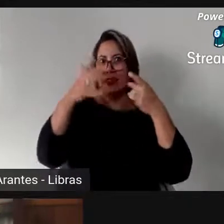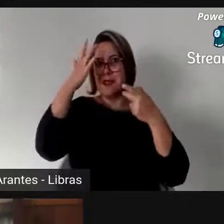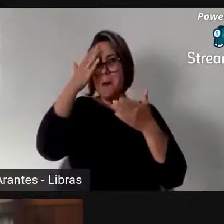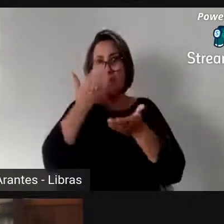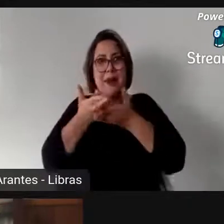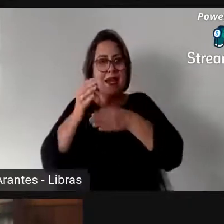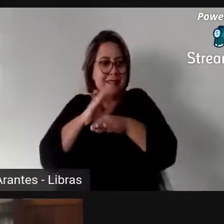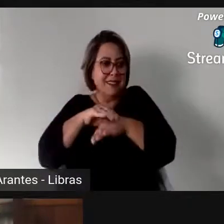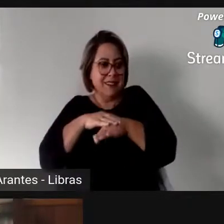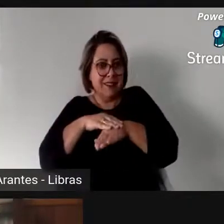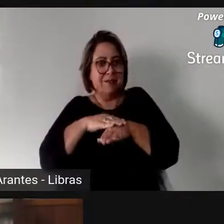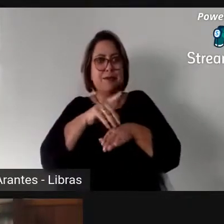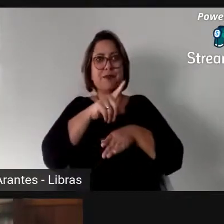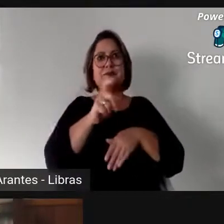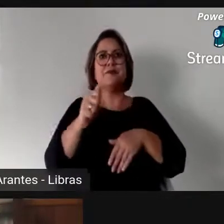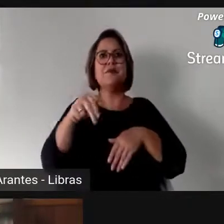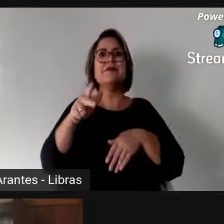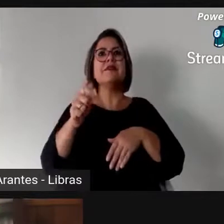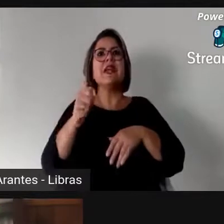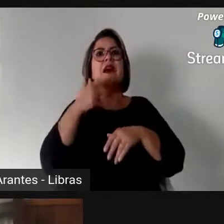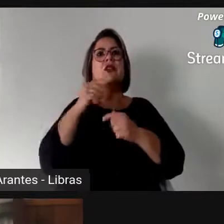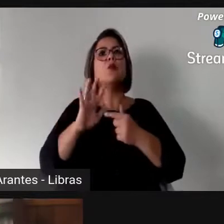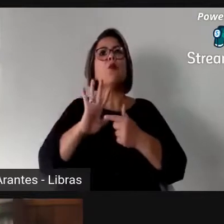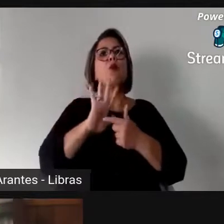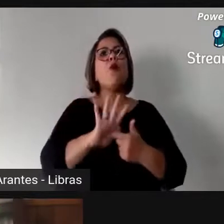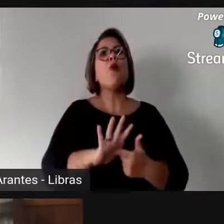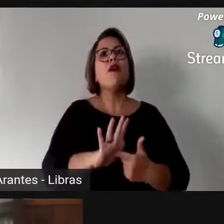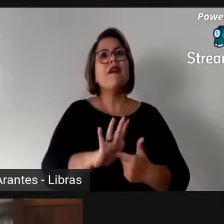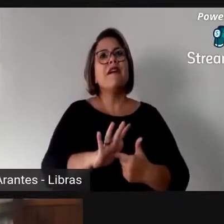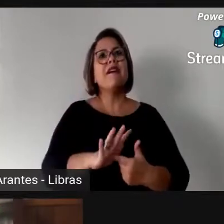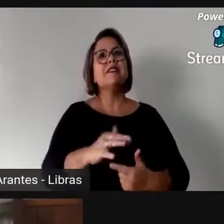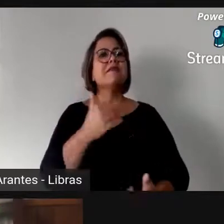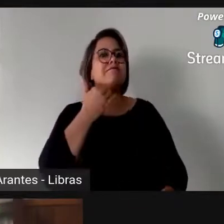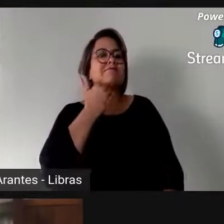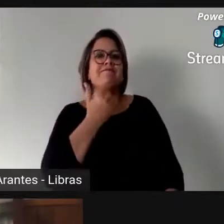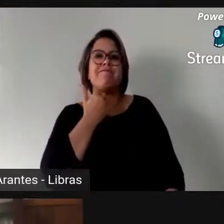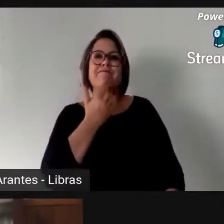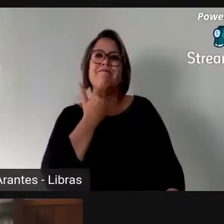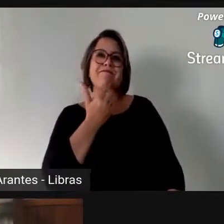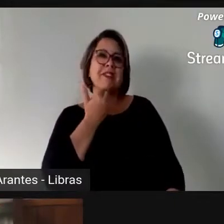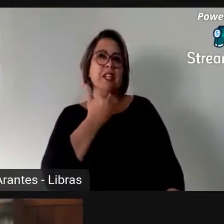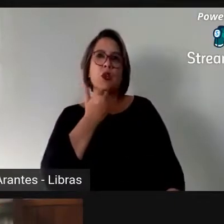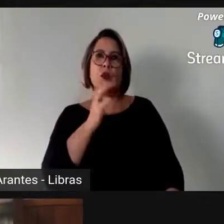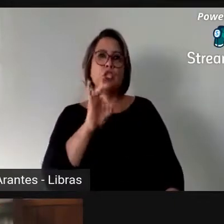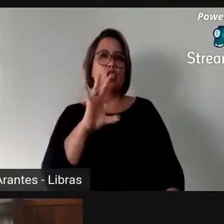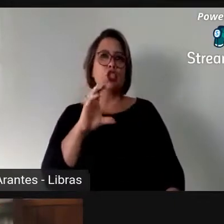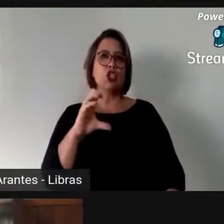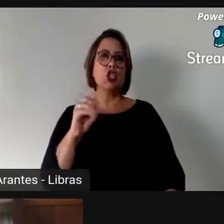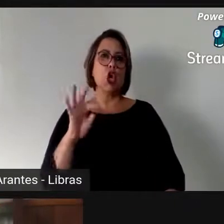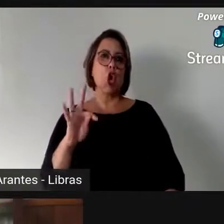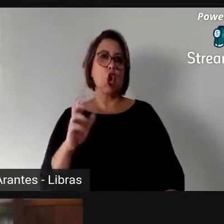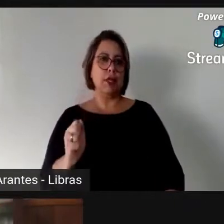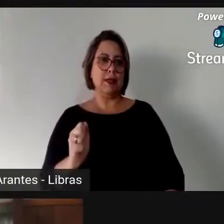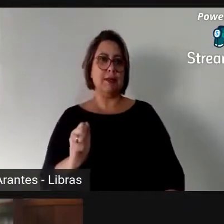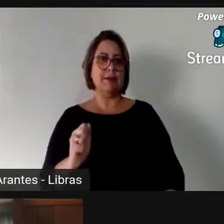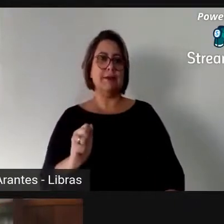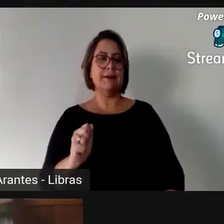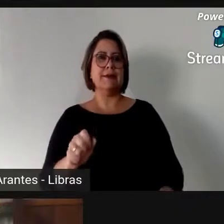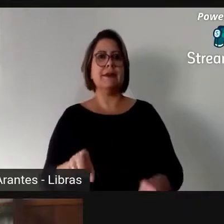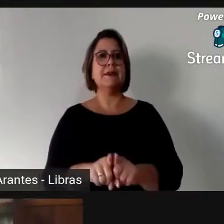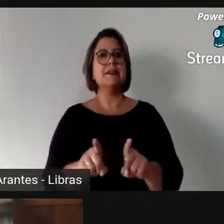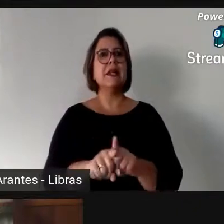a Ana nos apresenta que não adianta só as cotas. Então, essa também, para mim, é a outra